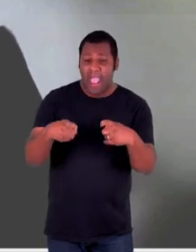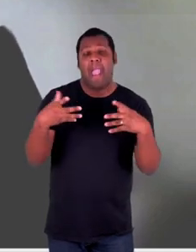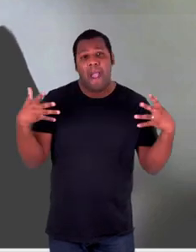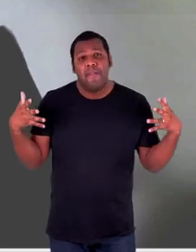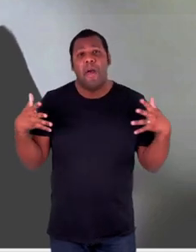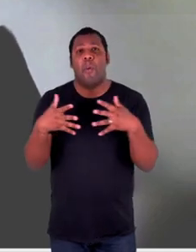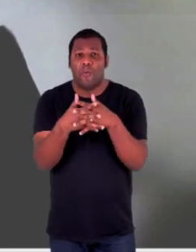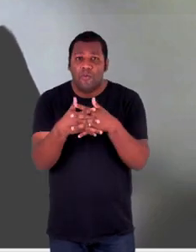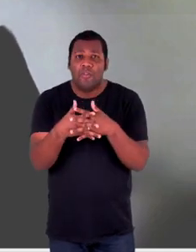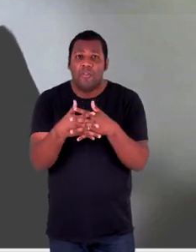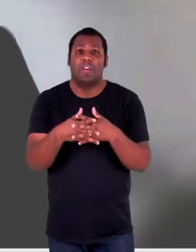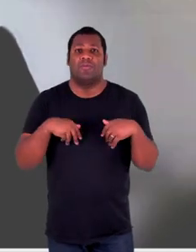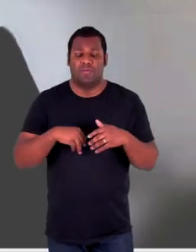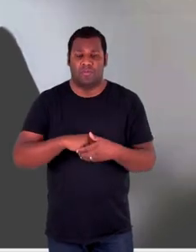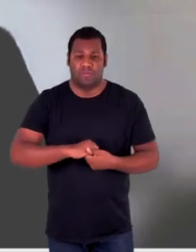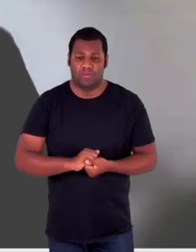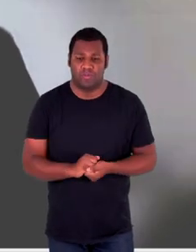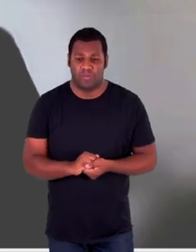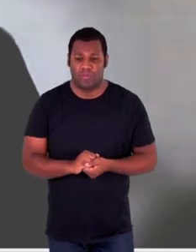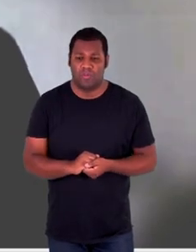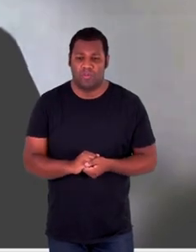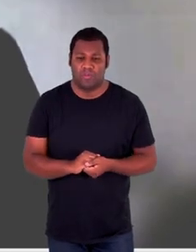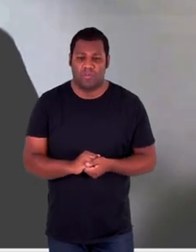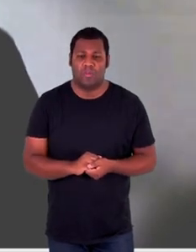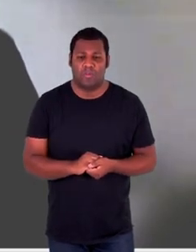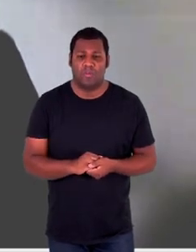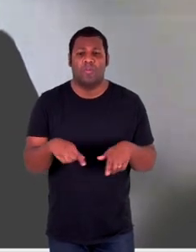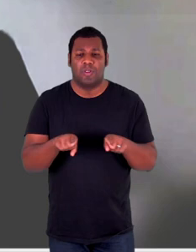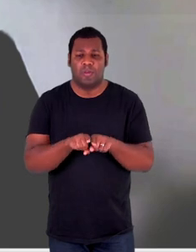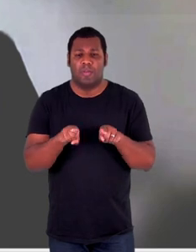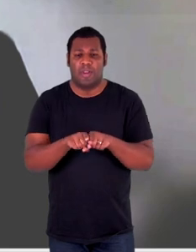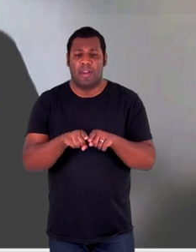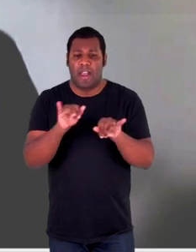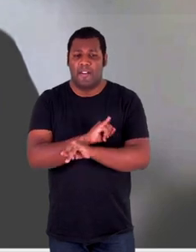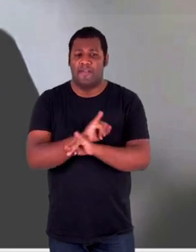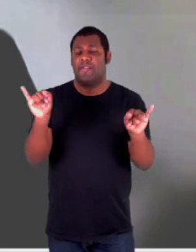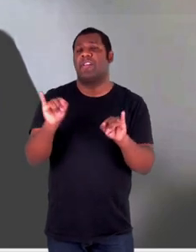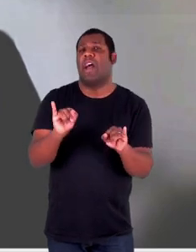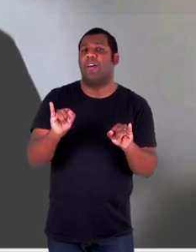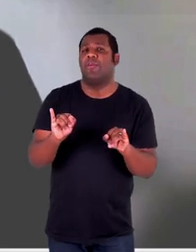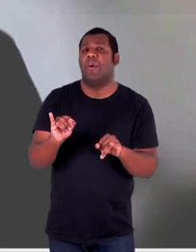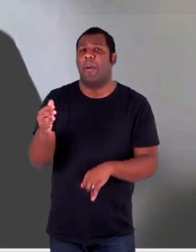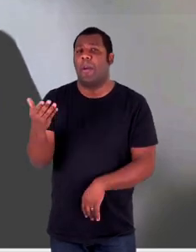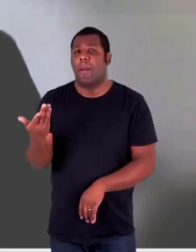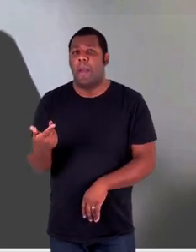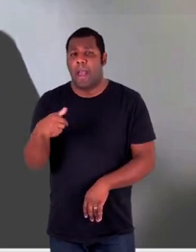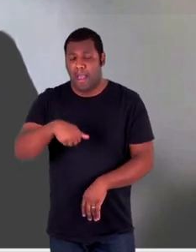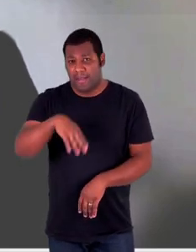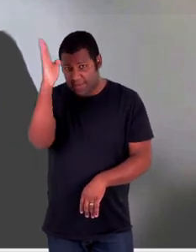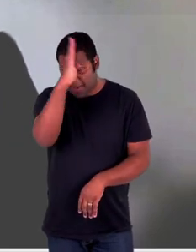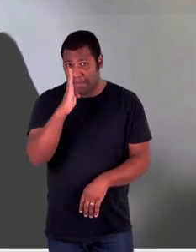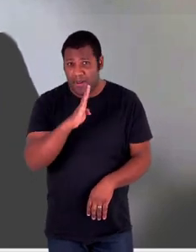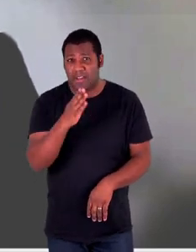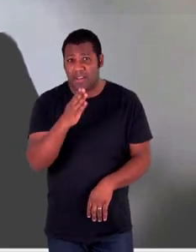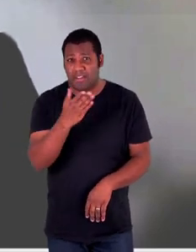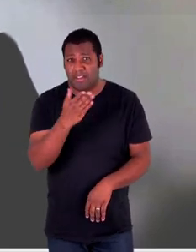Embora também carente de visibilidade, é importante destacar também que o Estado brasileiro apresenta